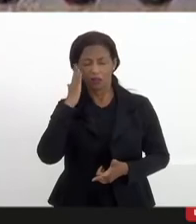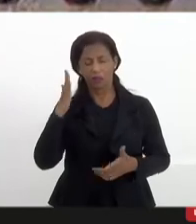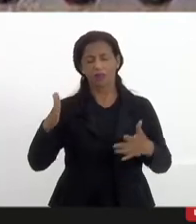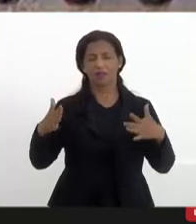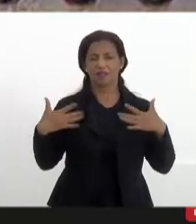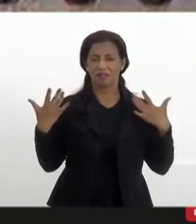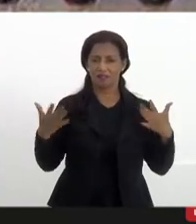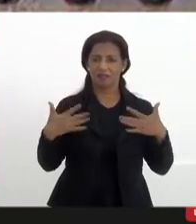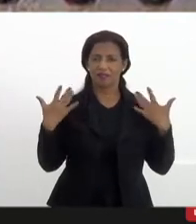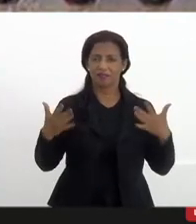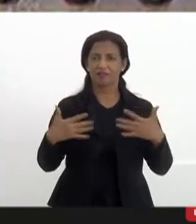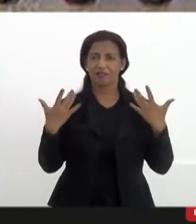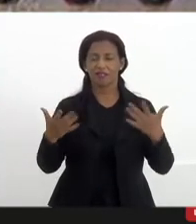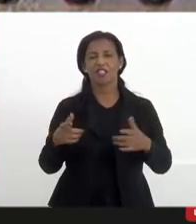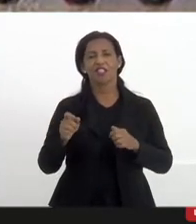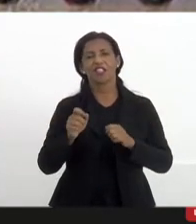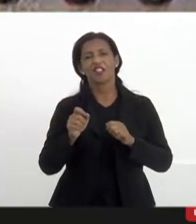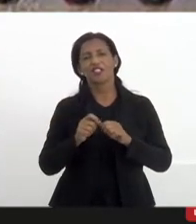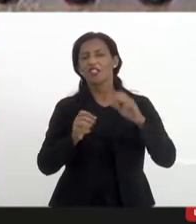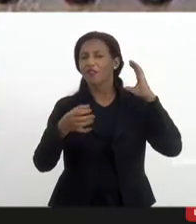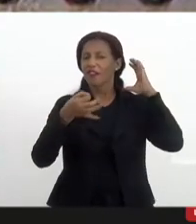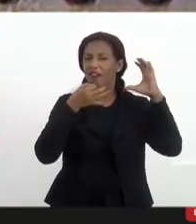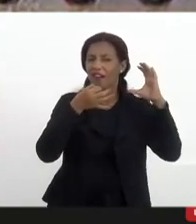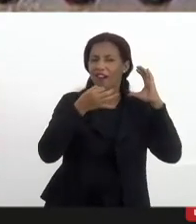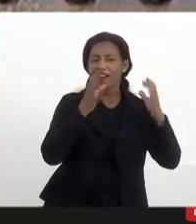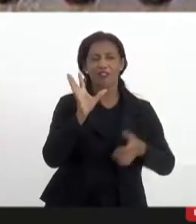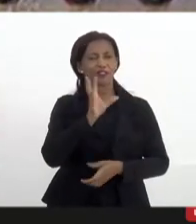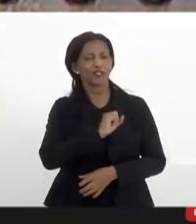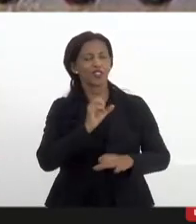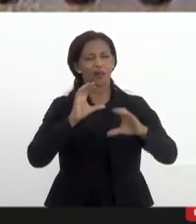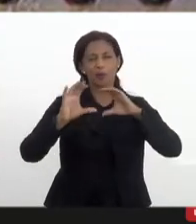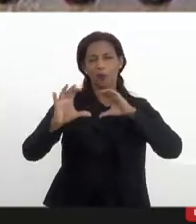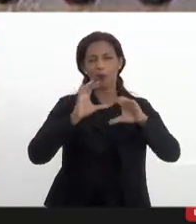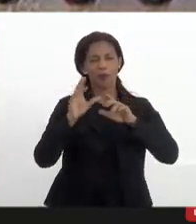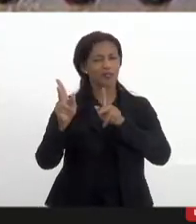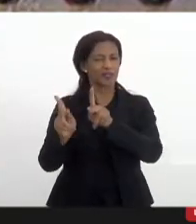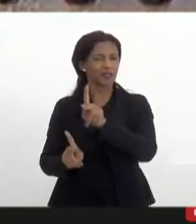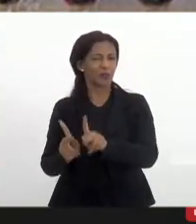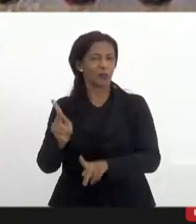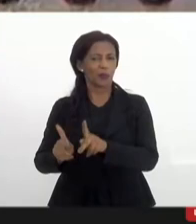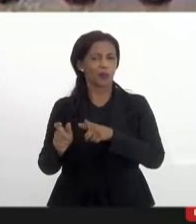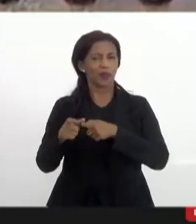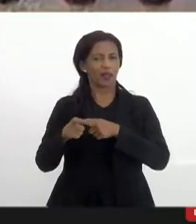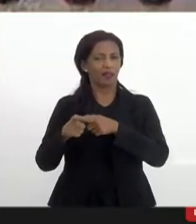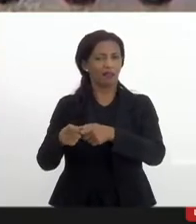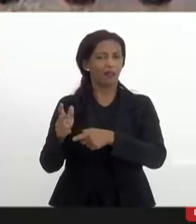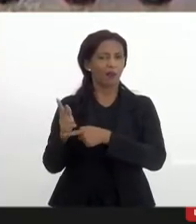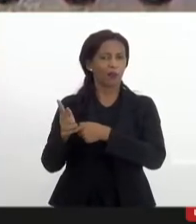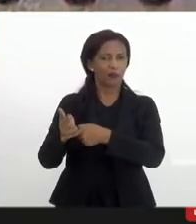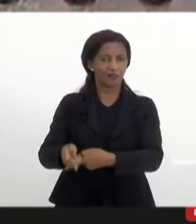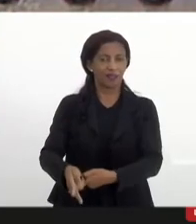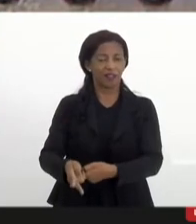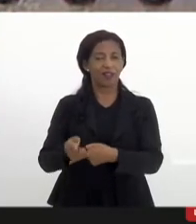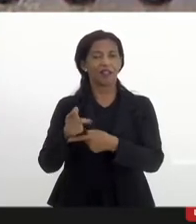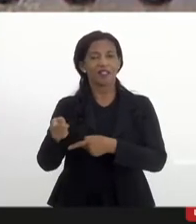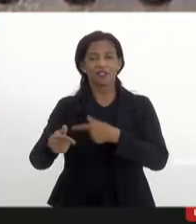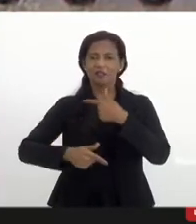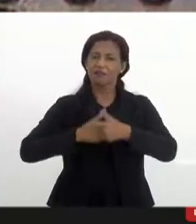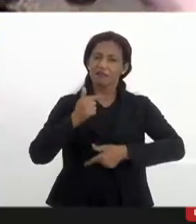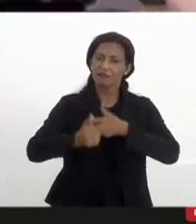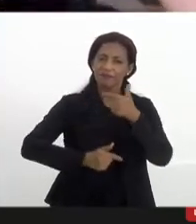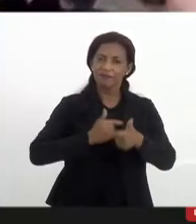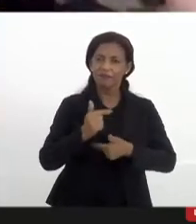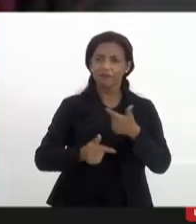alegrias de quem faz rádio de quem ama comunicação popular e comunitária de quem está nessa luta